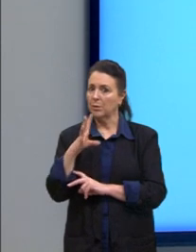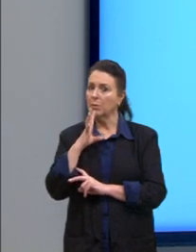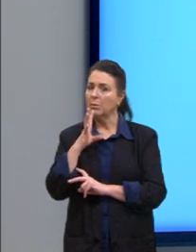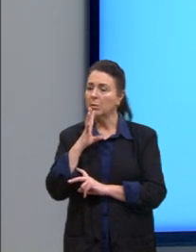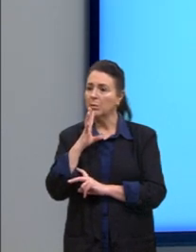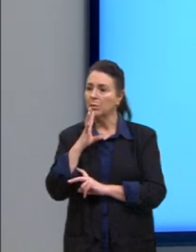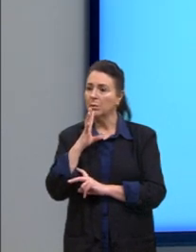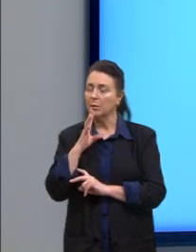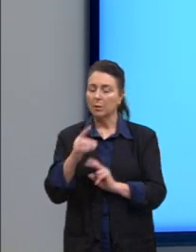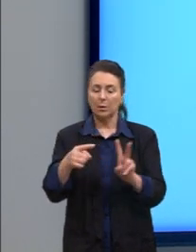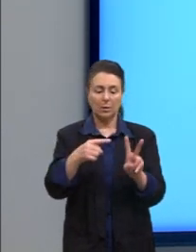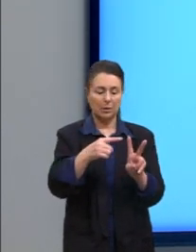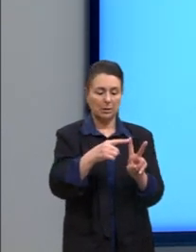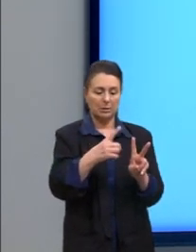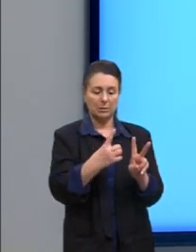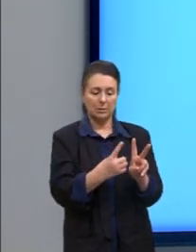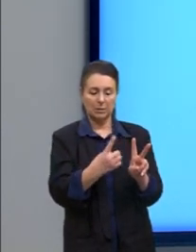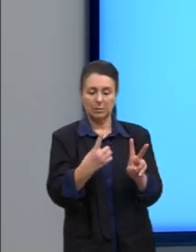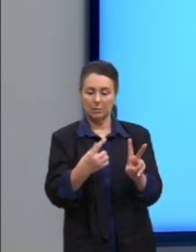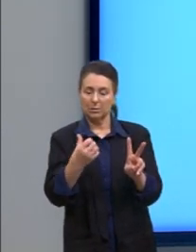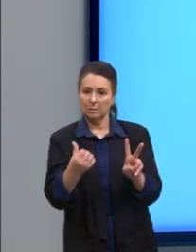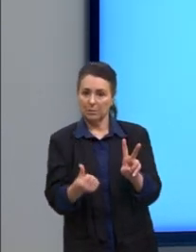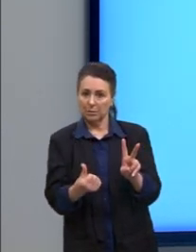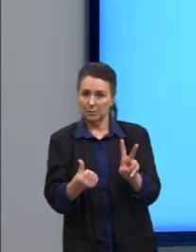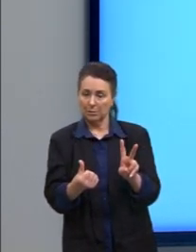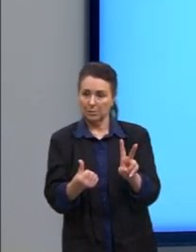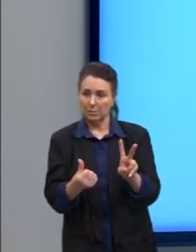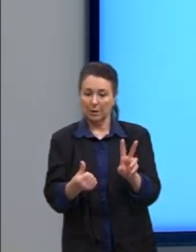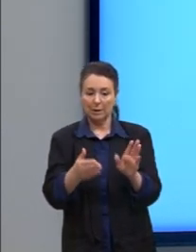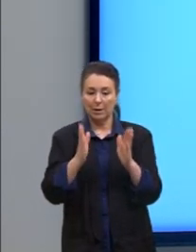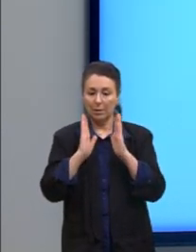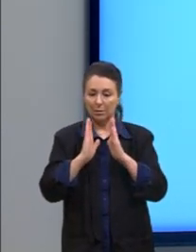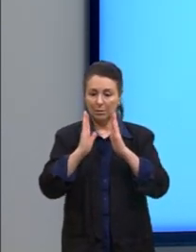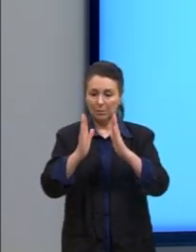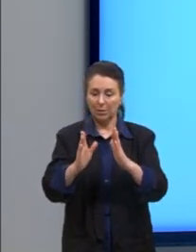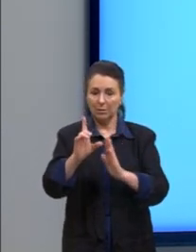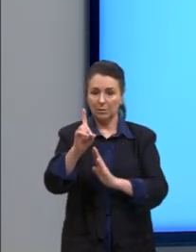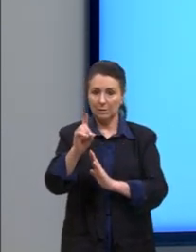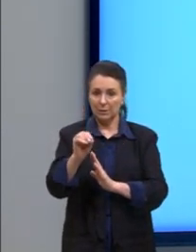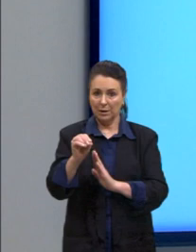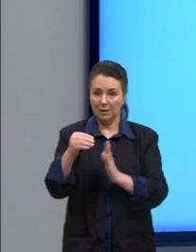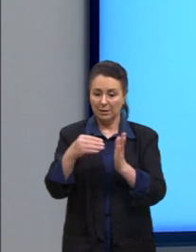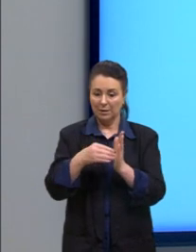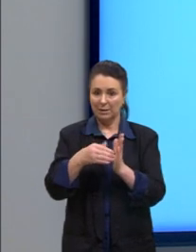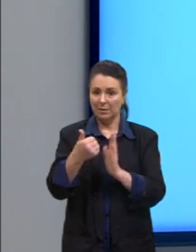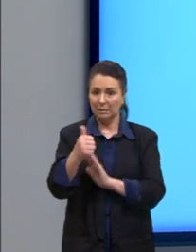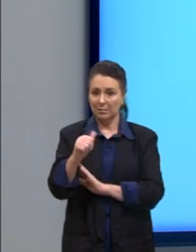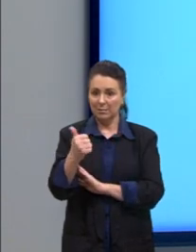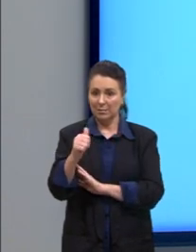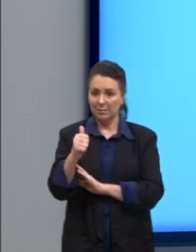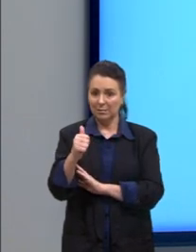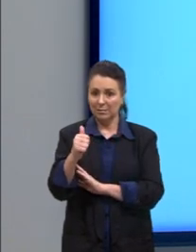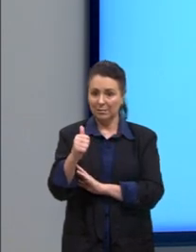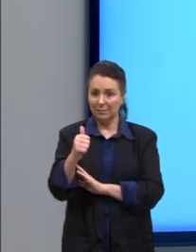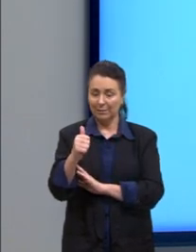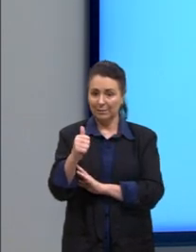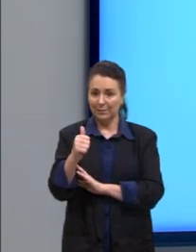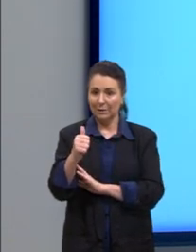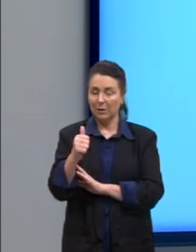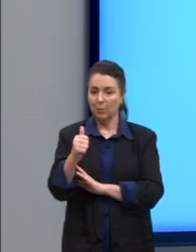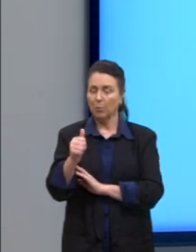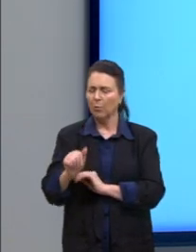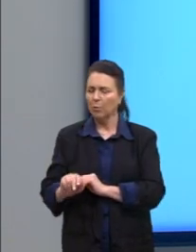Então, a raiz de 116 vai estar no intervalo de 10 até o 11. Colocando no valor